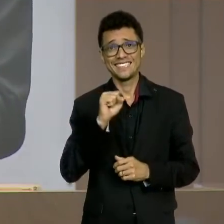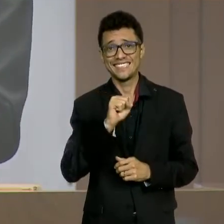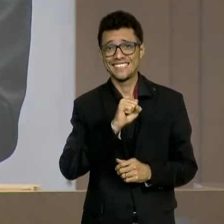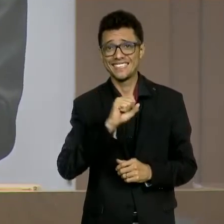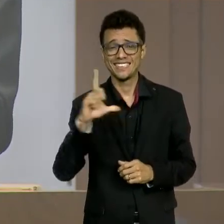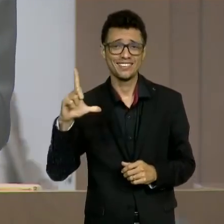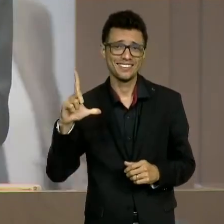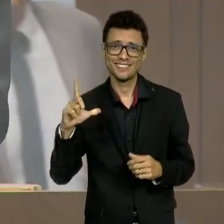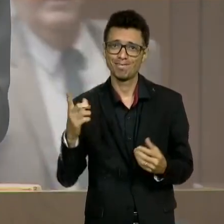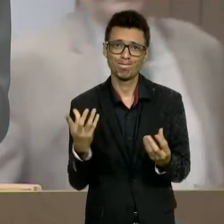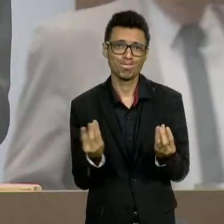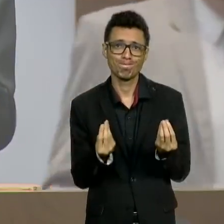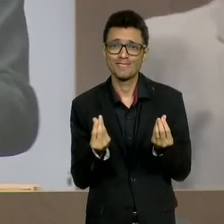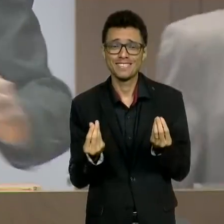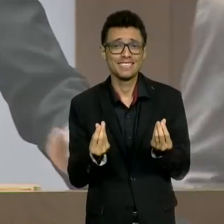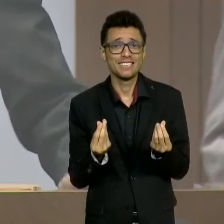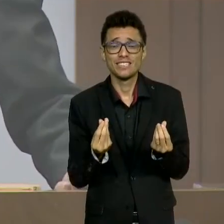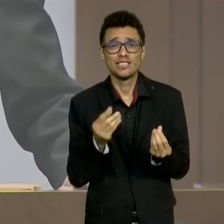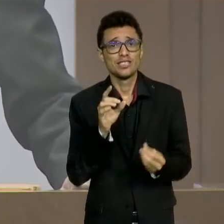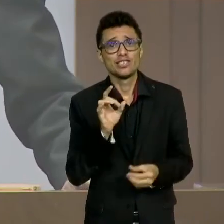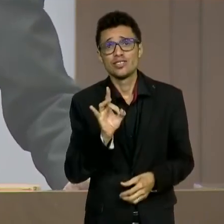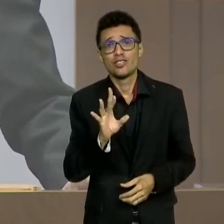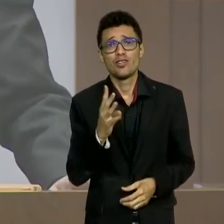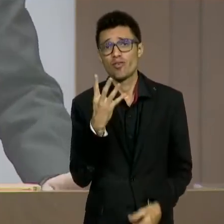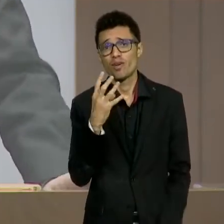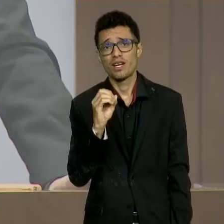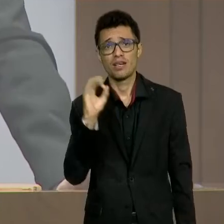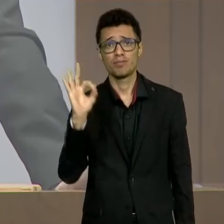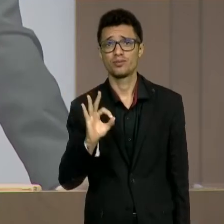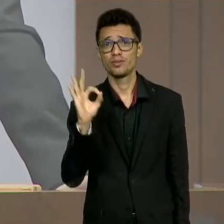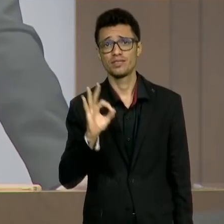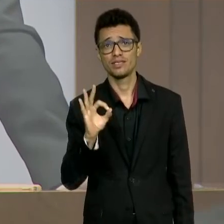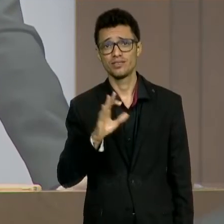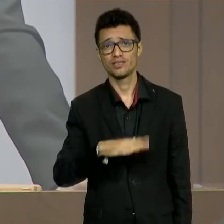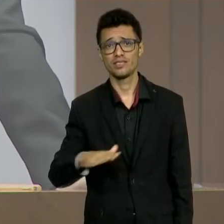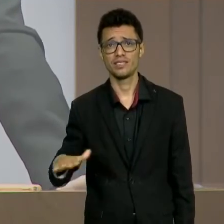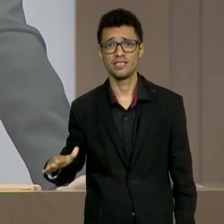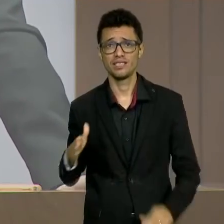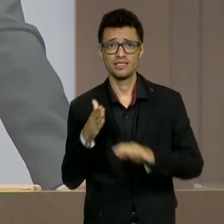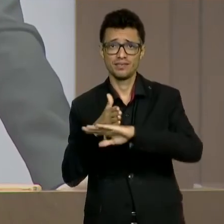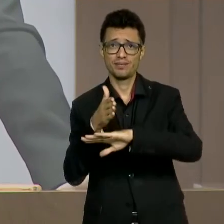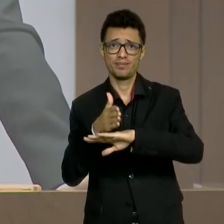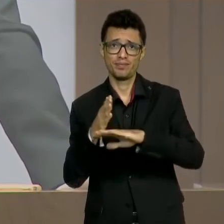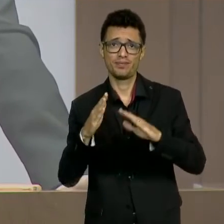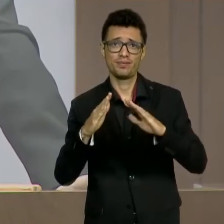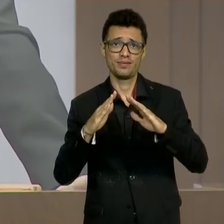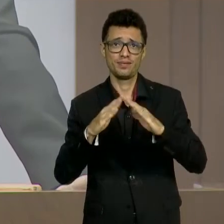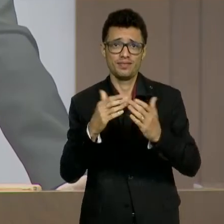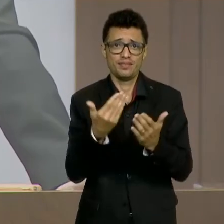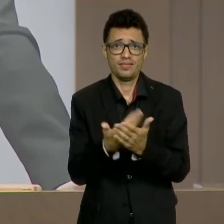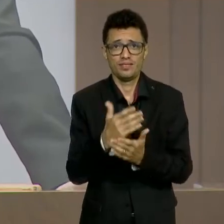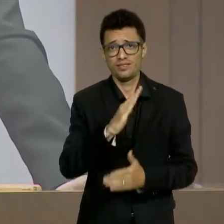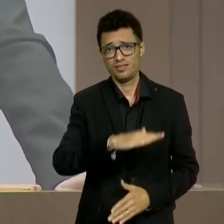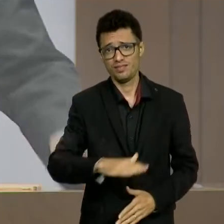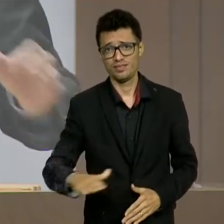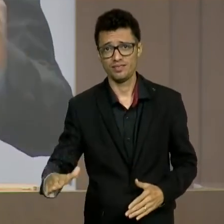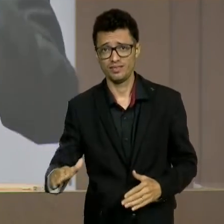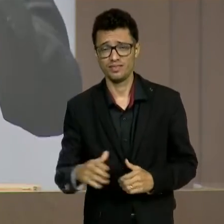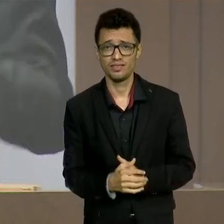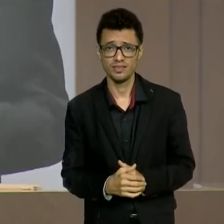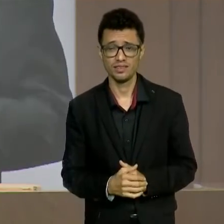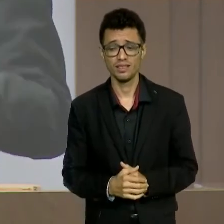de crianças com acesso a creche. Isso quer dizer que cada 10 crianças, 6 em São Luís